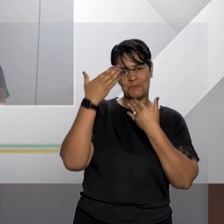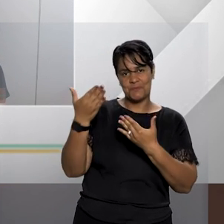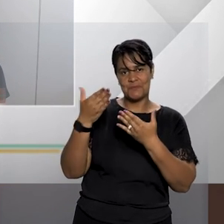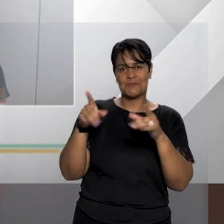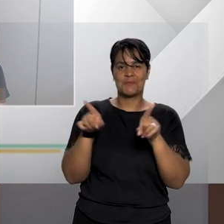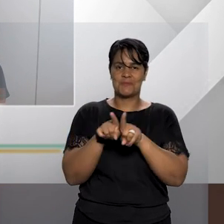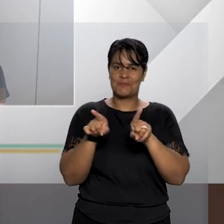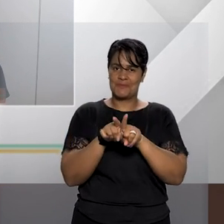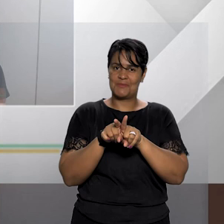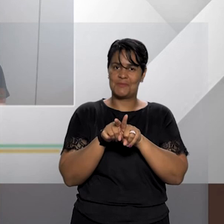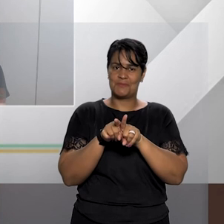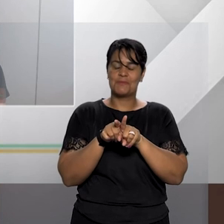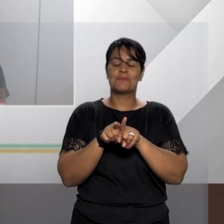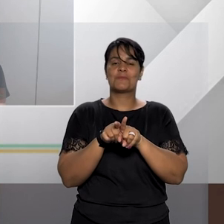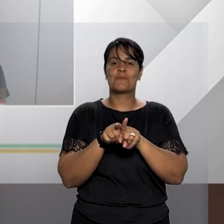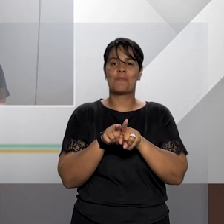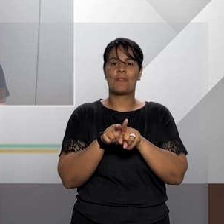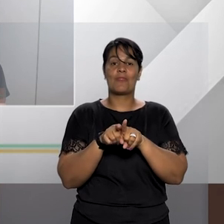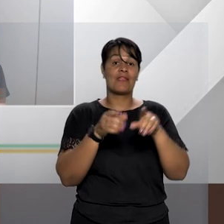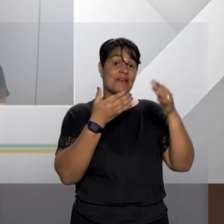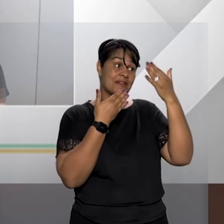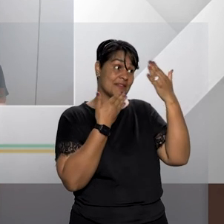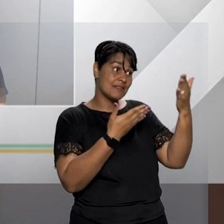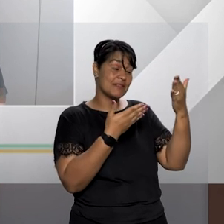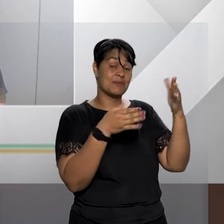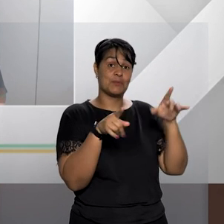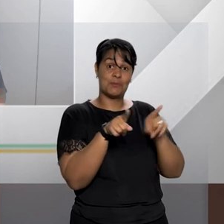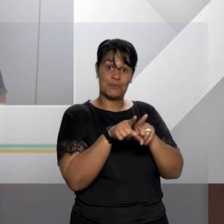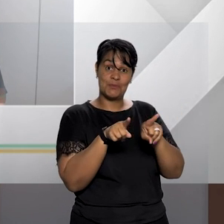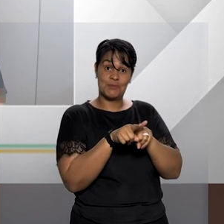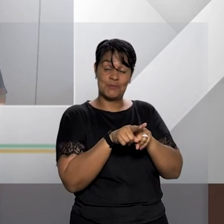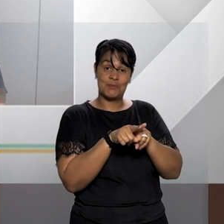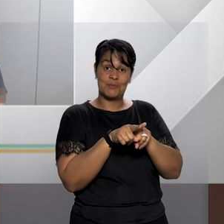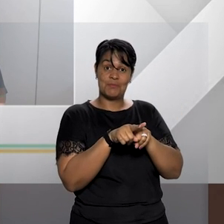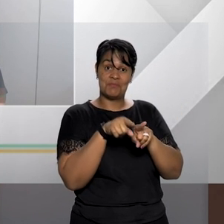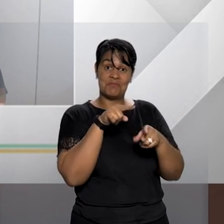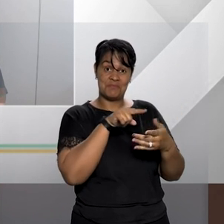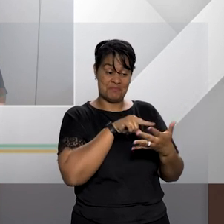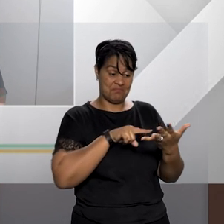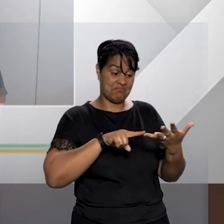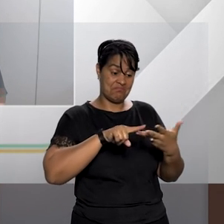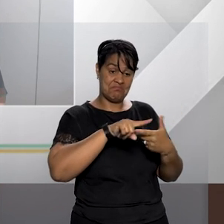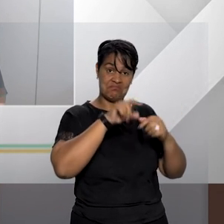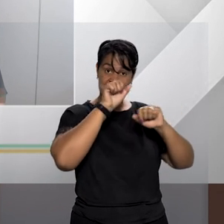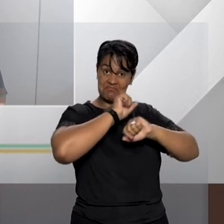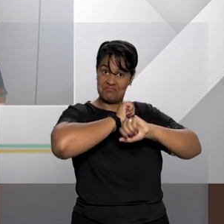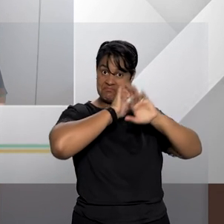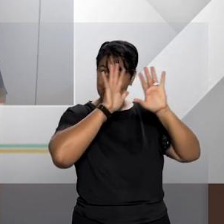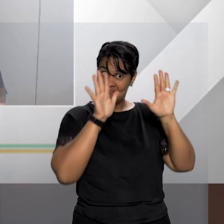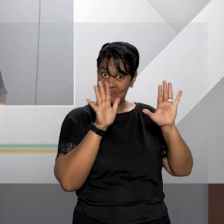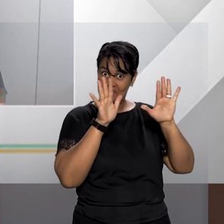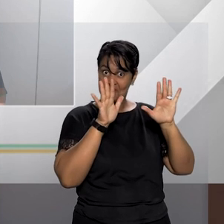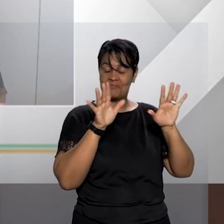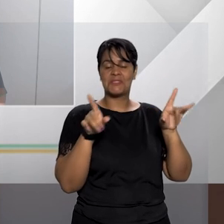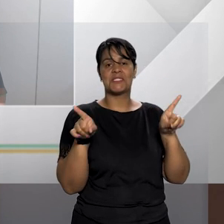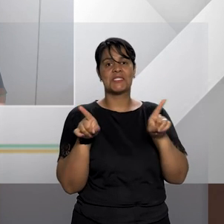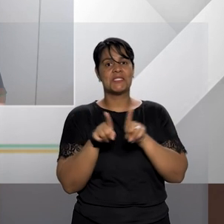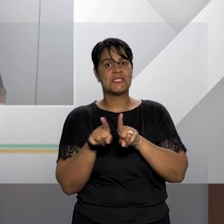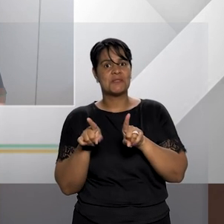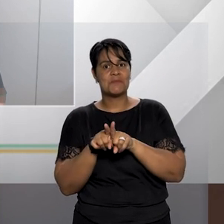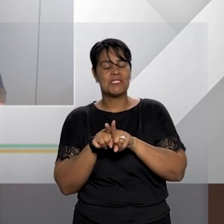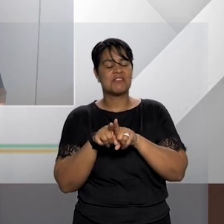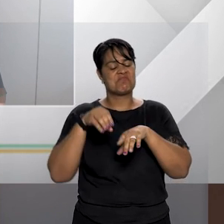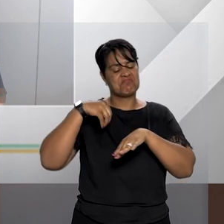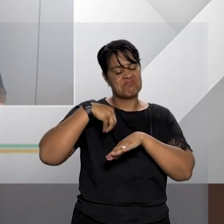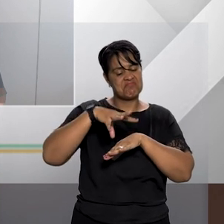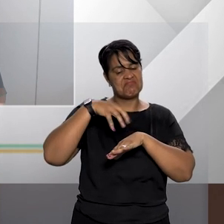toda a equipe claro agradecemos também tantos esclarecimentos e o brilhantismo dessa aula todo